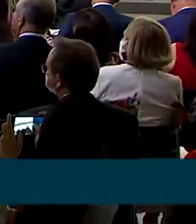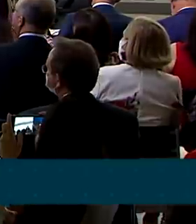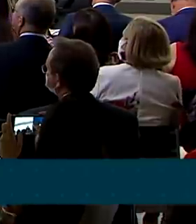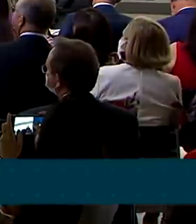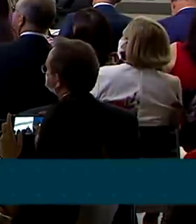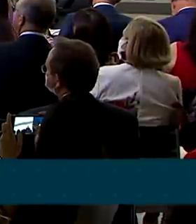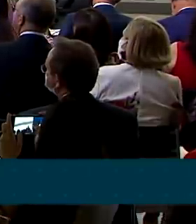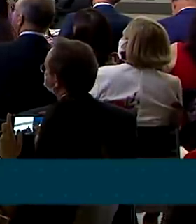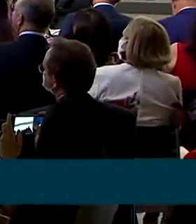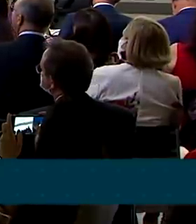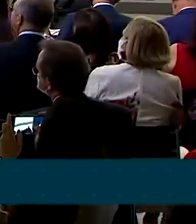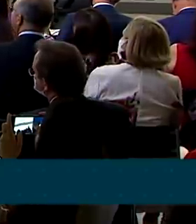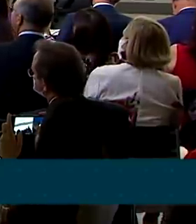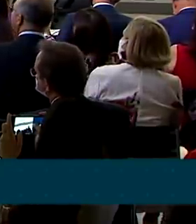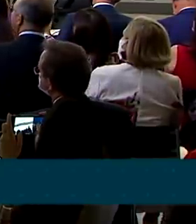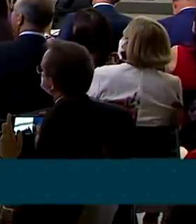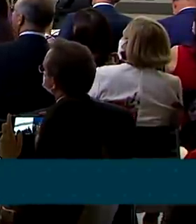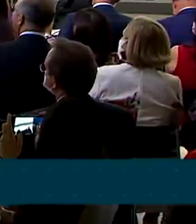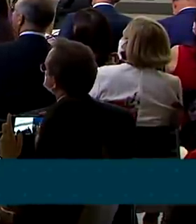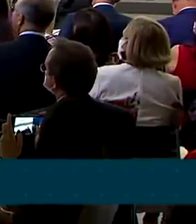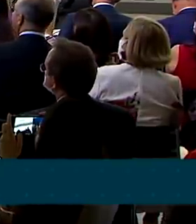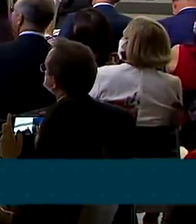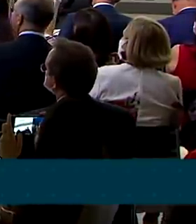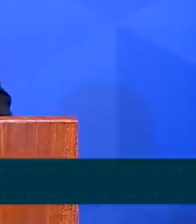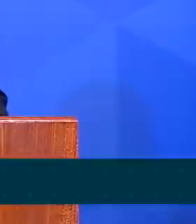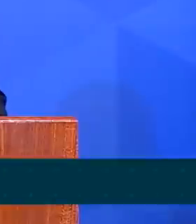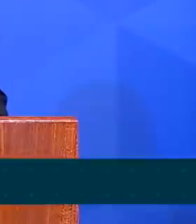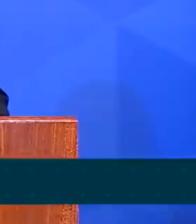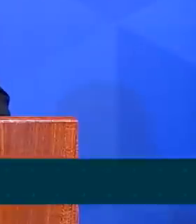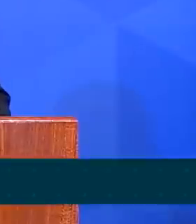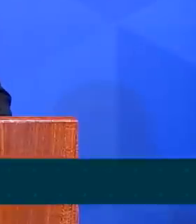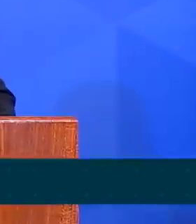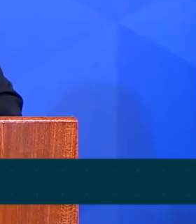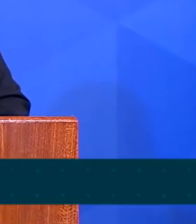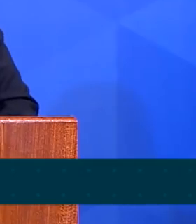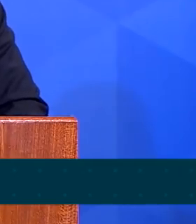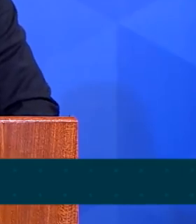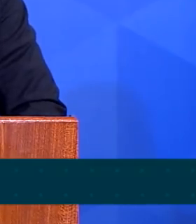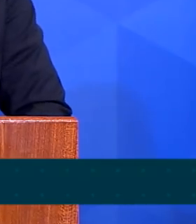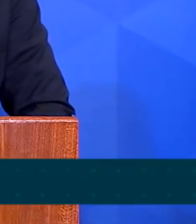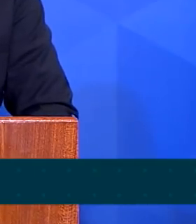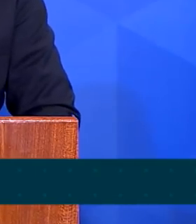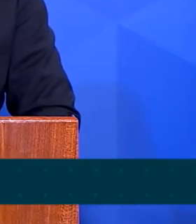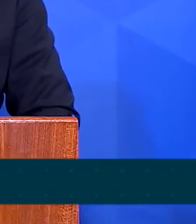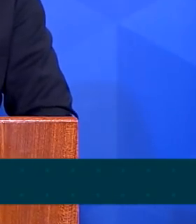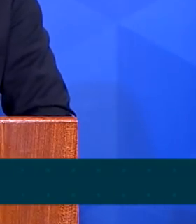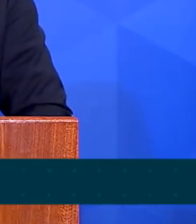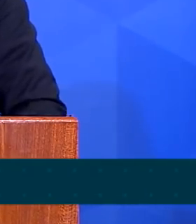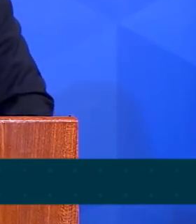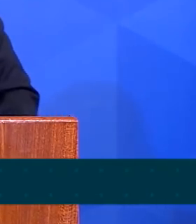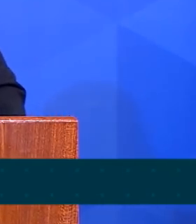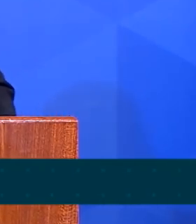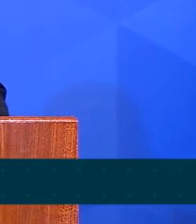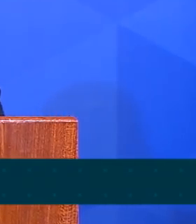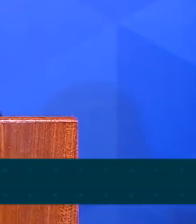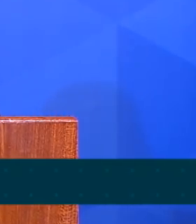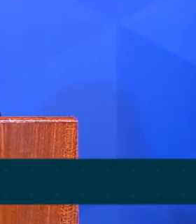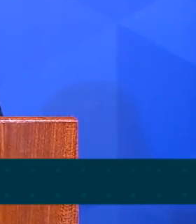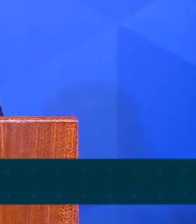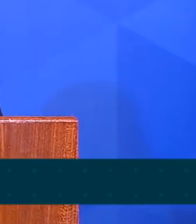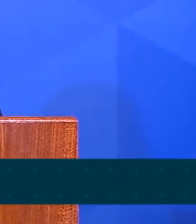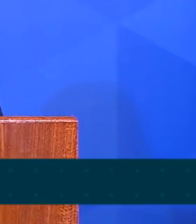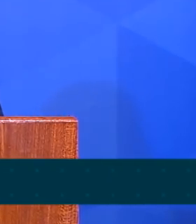Onde todas as religiões presentes se comunicam, se irmanam e se